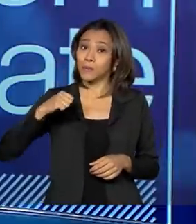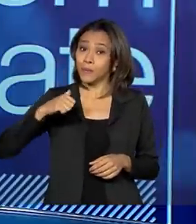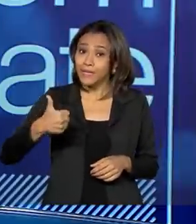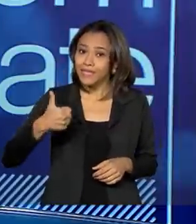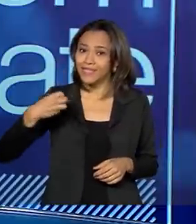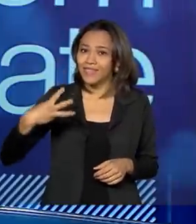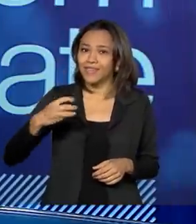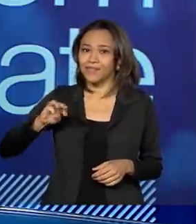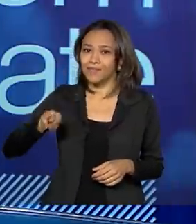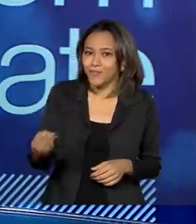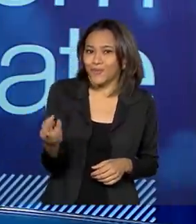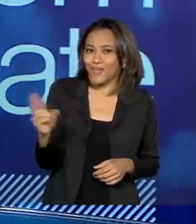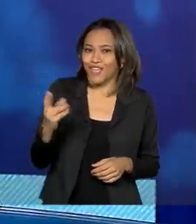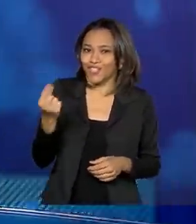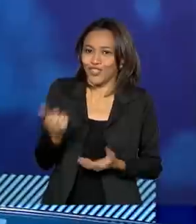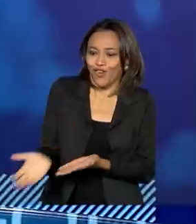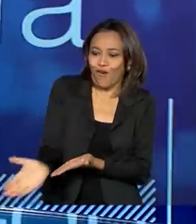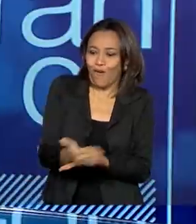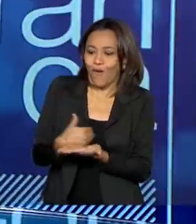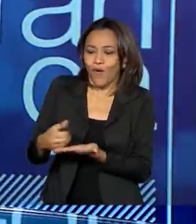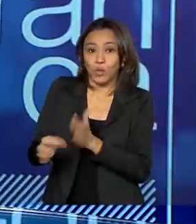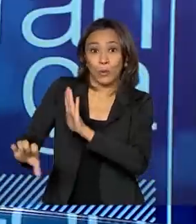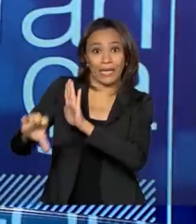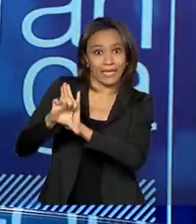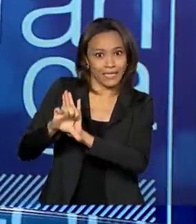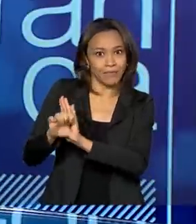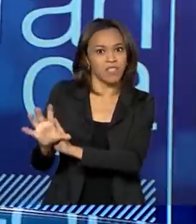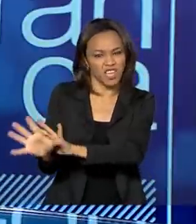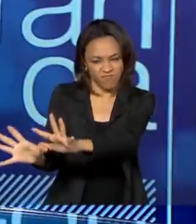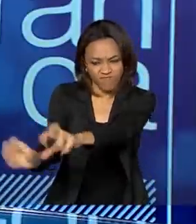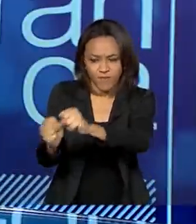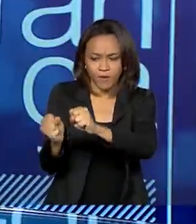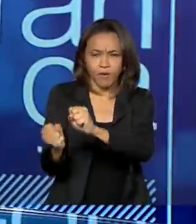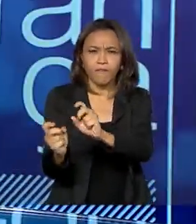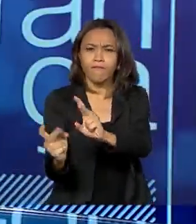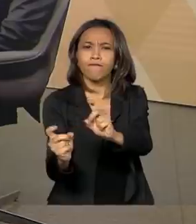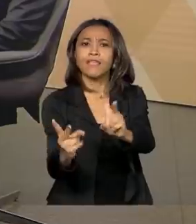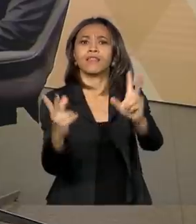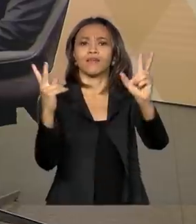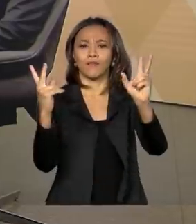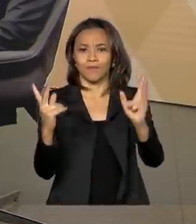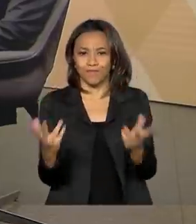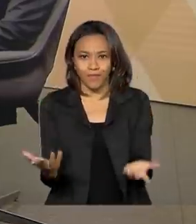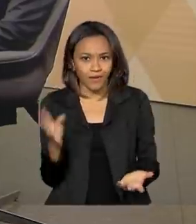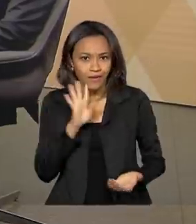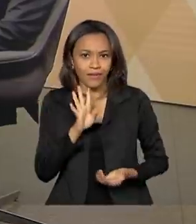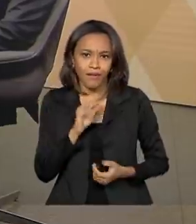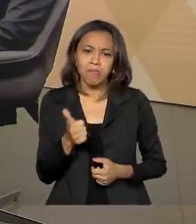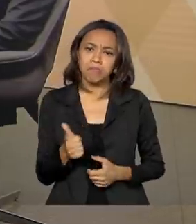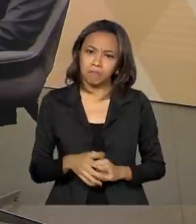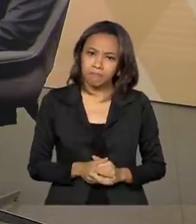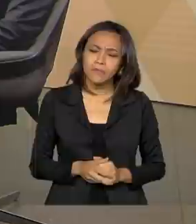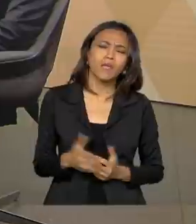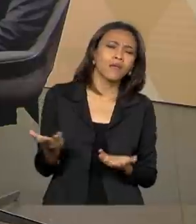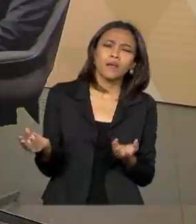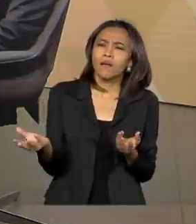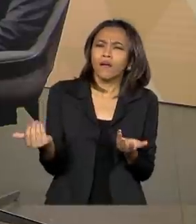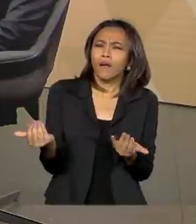de reais arrecadados do crime organizado com a venda desses bens. Olha que bacana! E como que